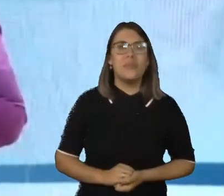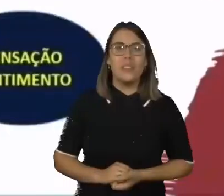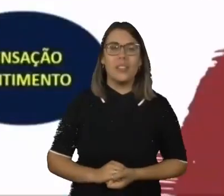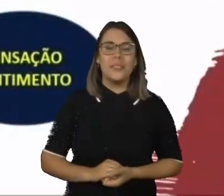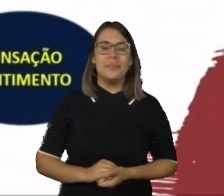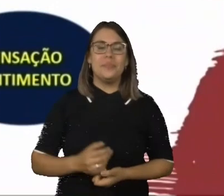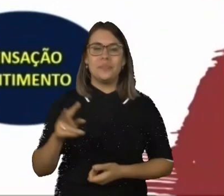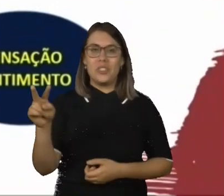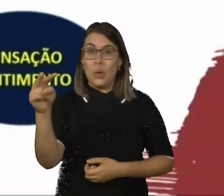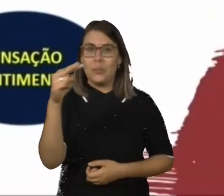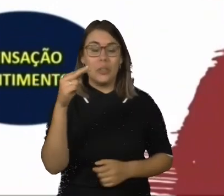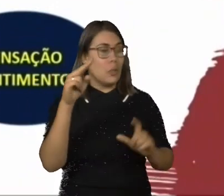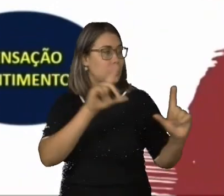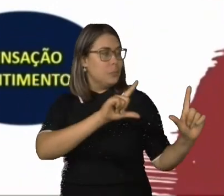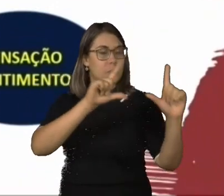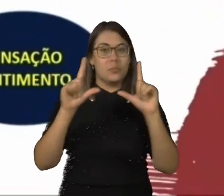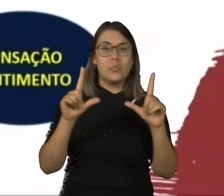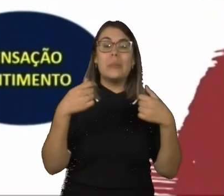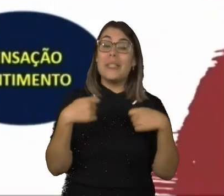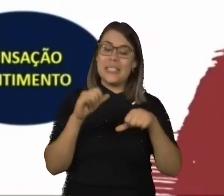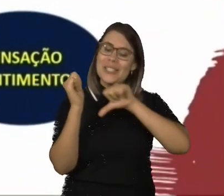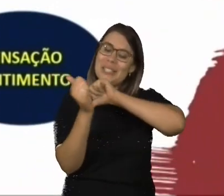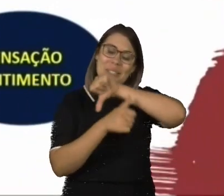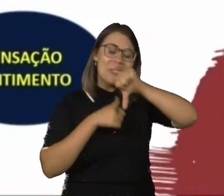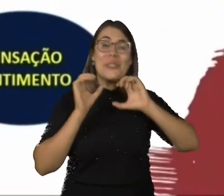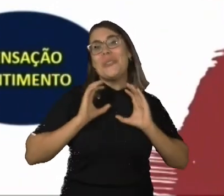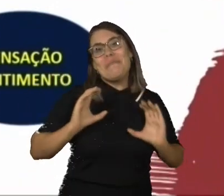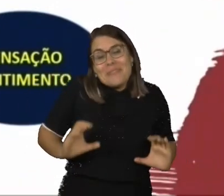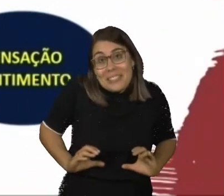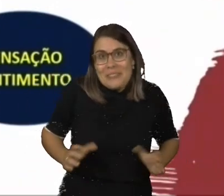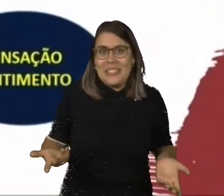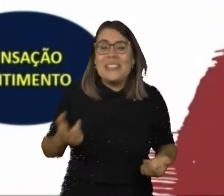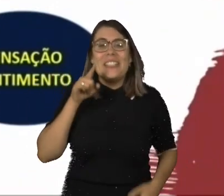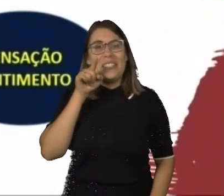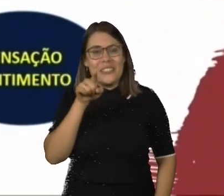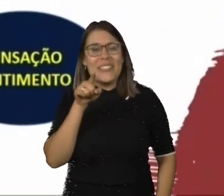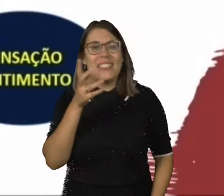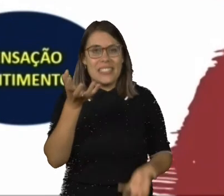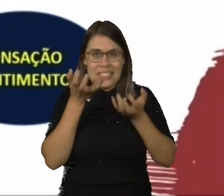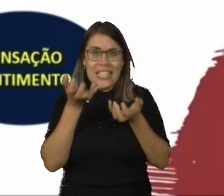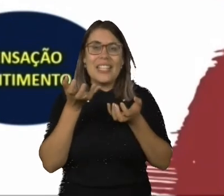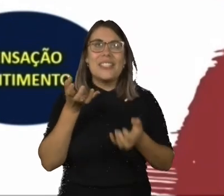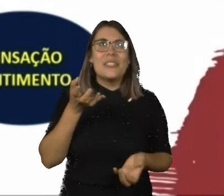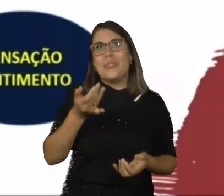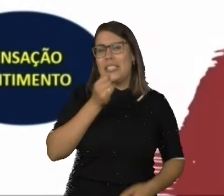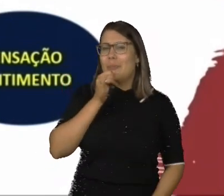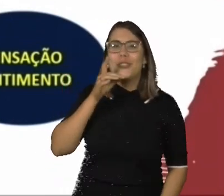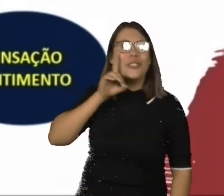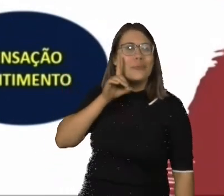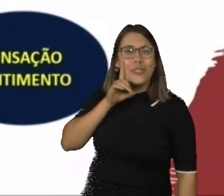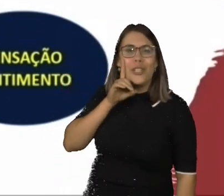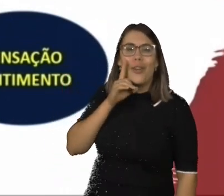slide. Ela avisa modificar o seu comportamento. Se eu penso... Quando eu dou a minha intenção do dia, sempre é uma coisa